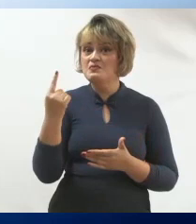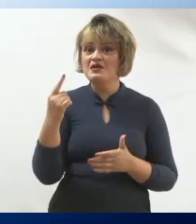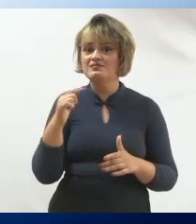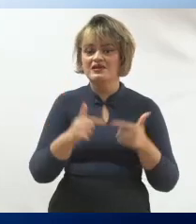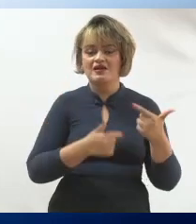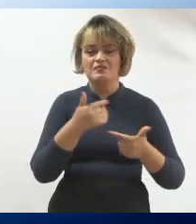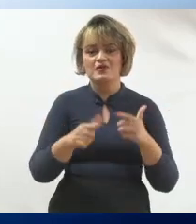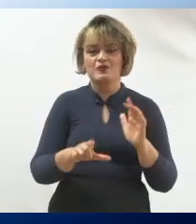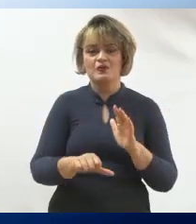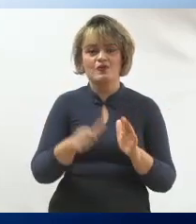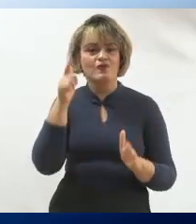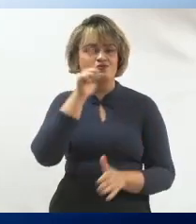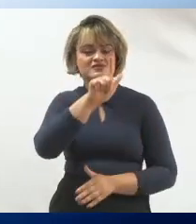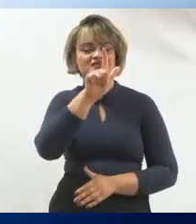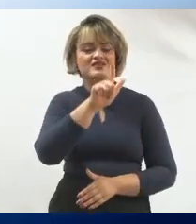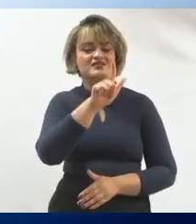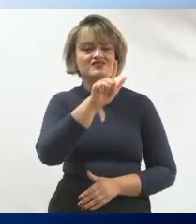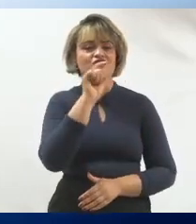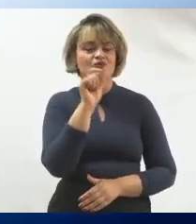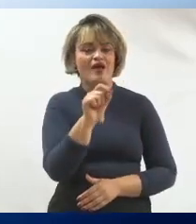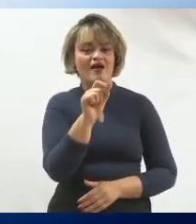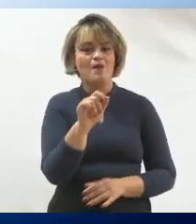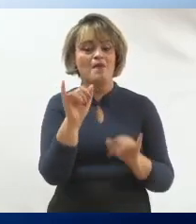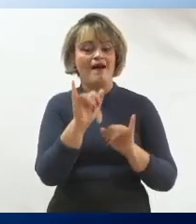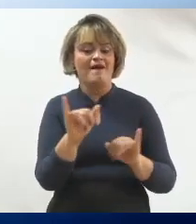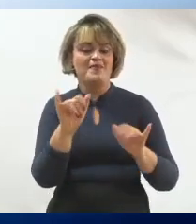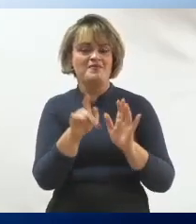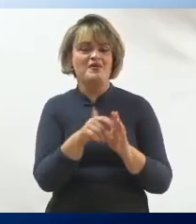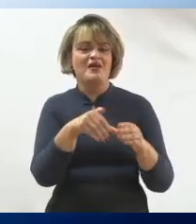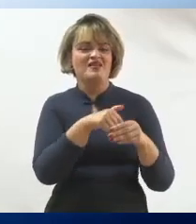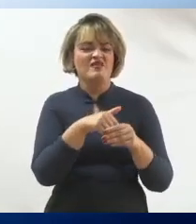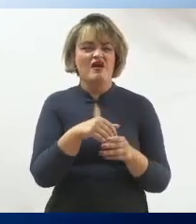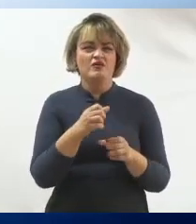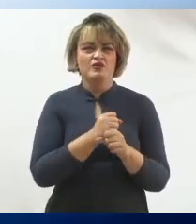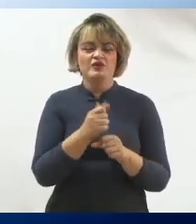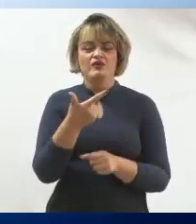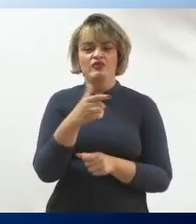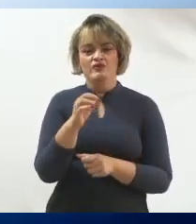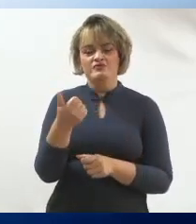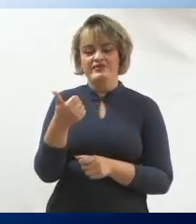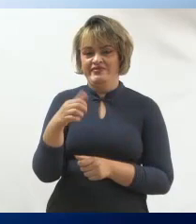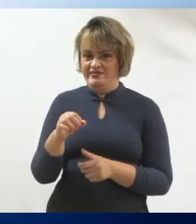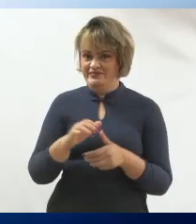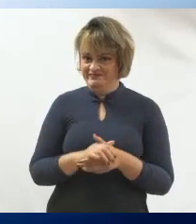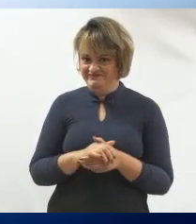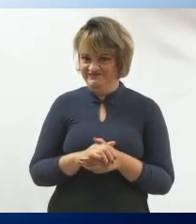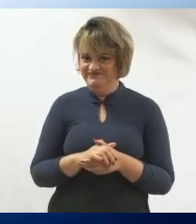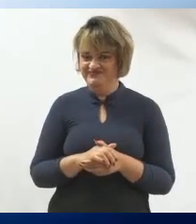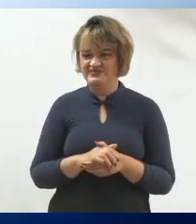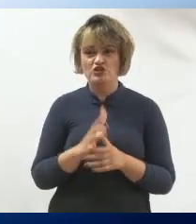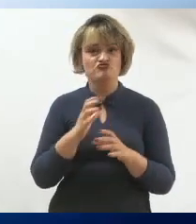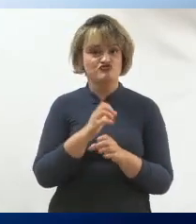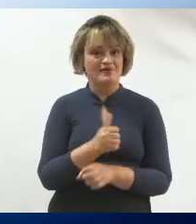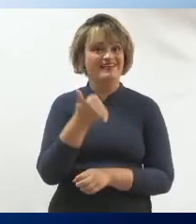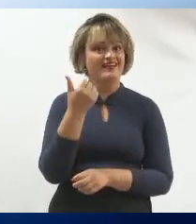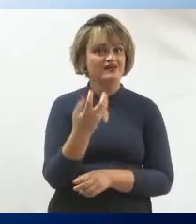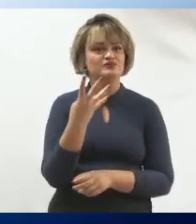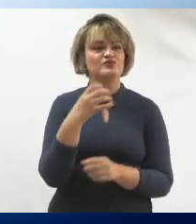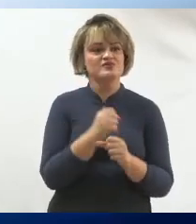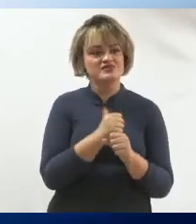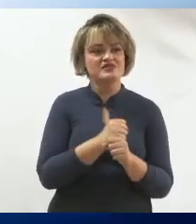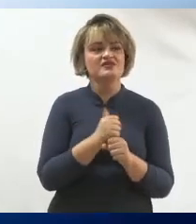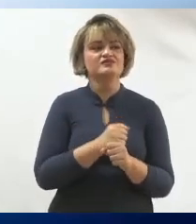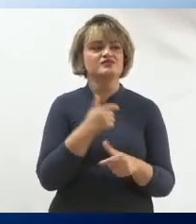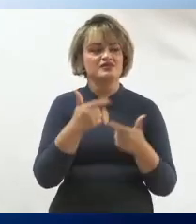consegui foi fazer uma campanha eleitoral, lá em 2010. Então, fazendo aí 14 anos que eu comecei a